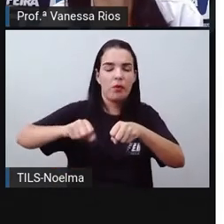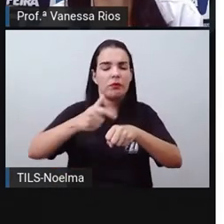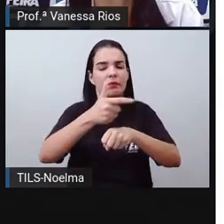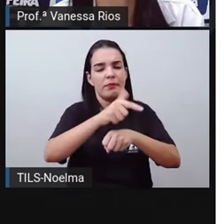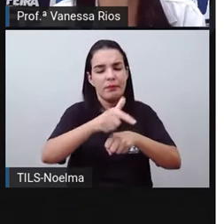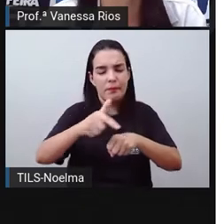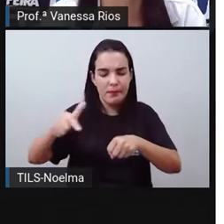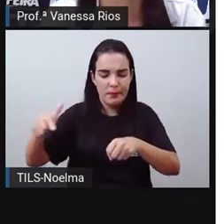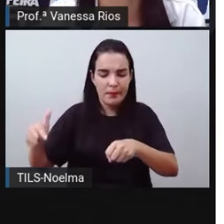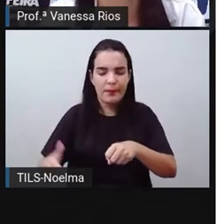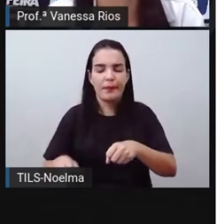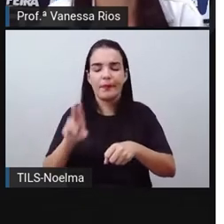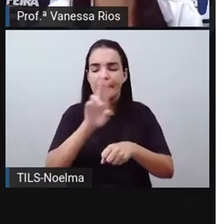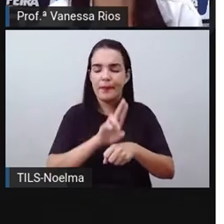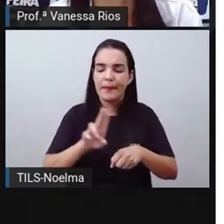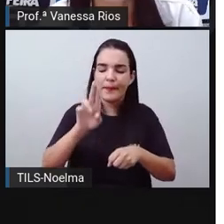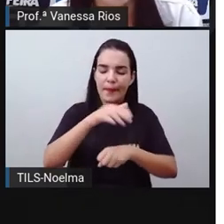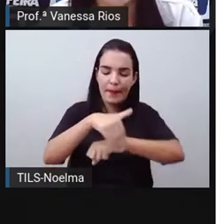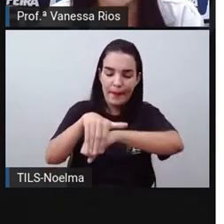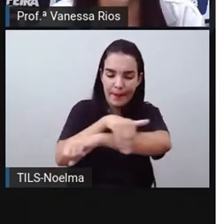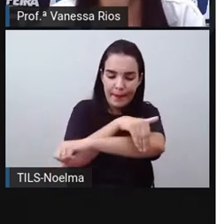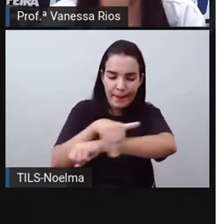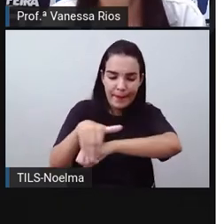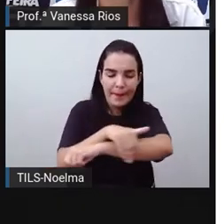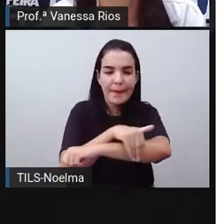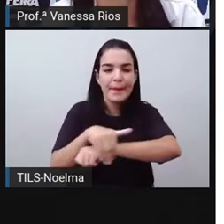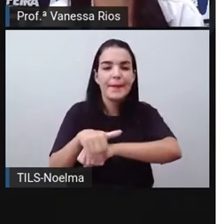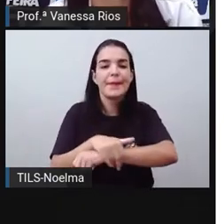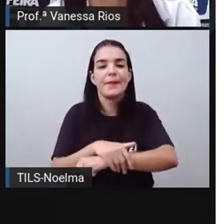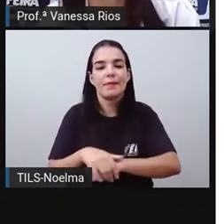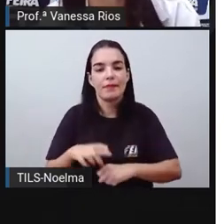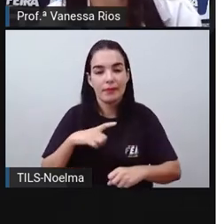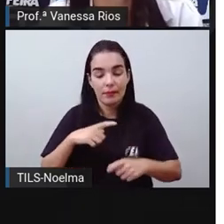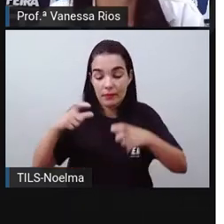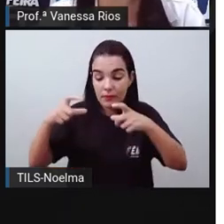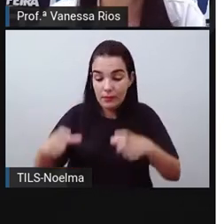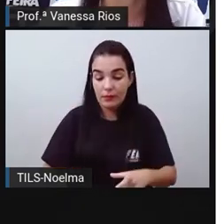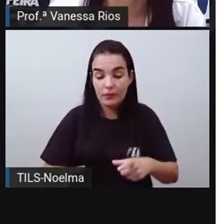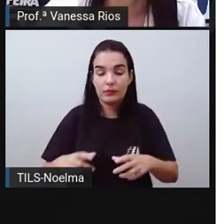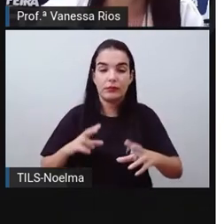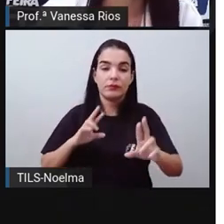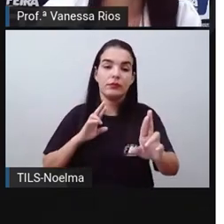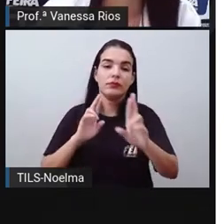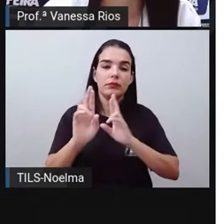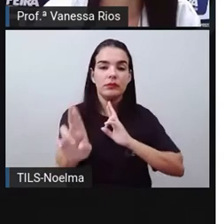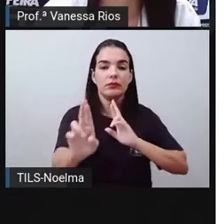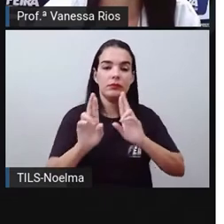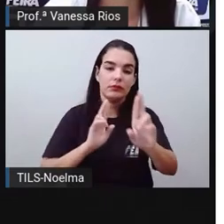transporte que vão utilizar essas vias como espaço de tráfego.